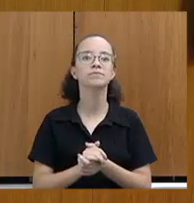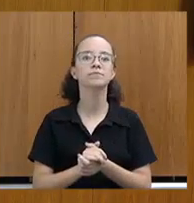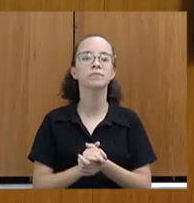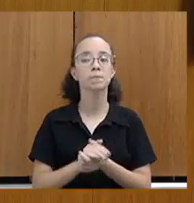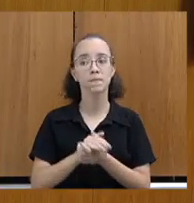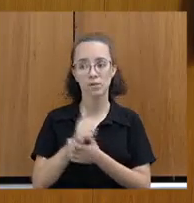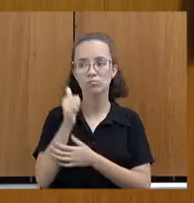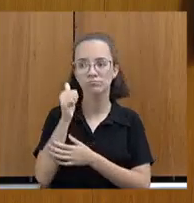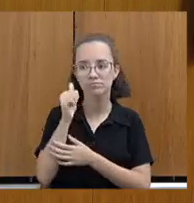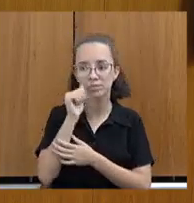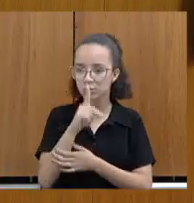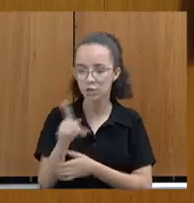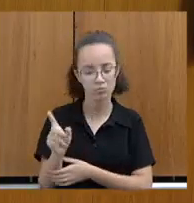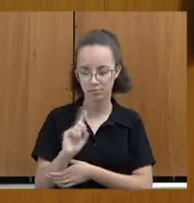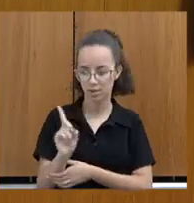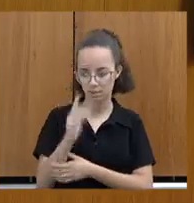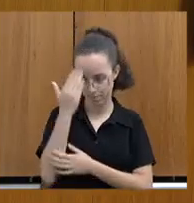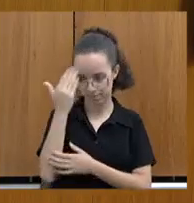senhora presidente. Obrigado.